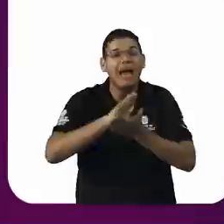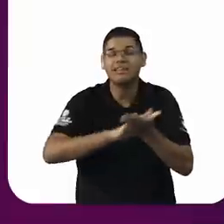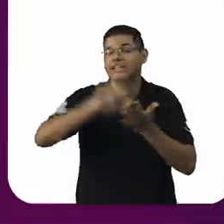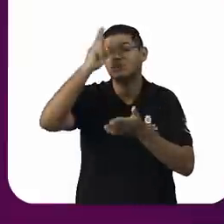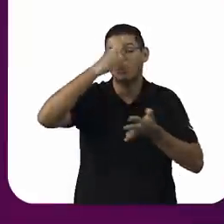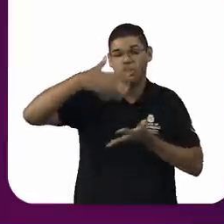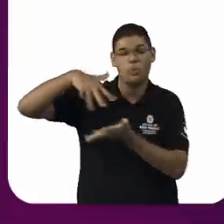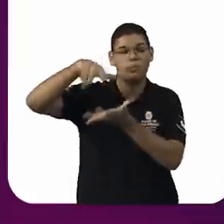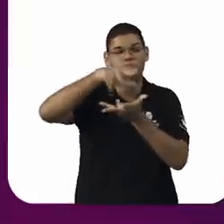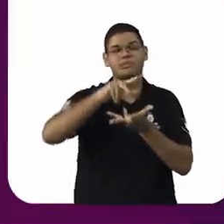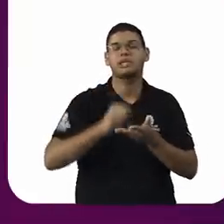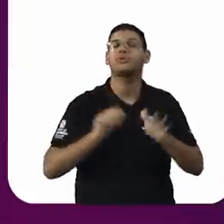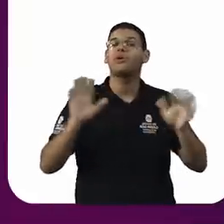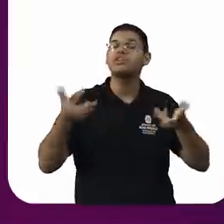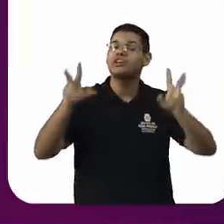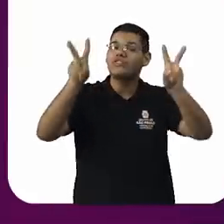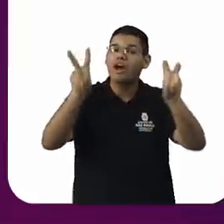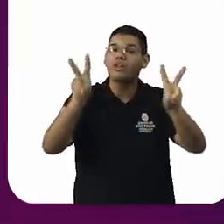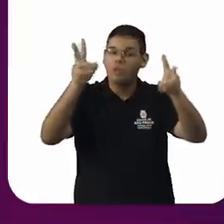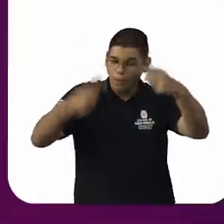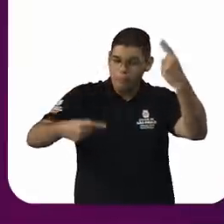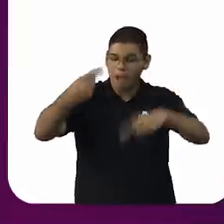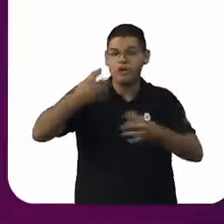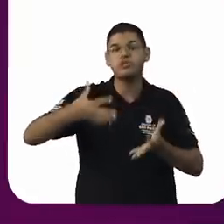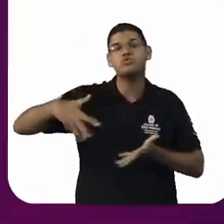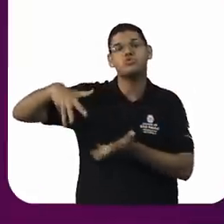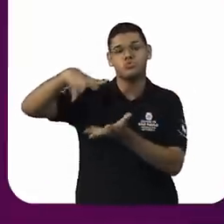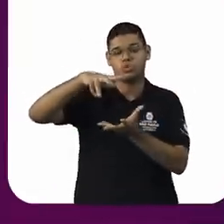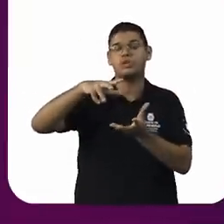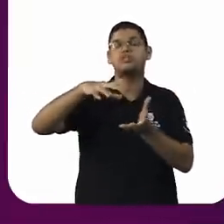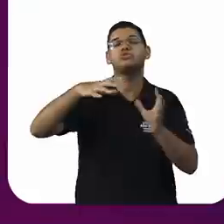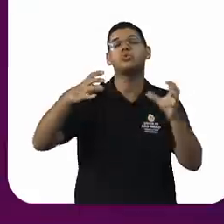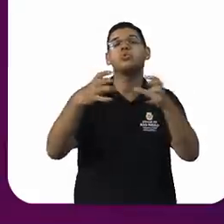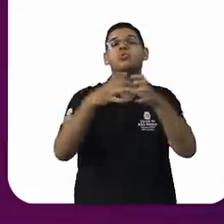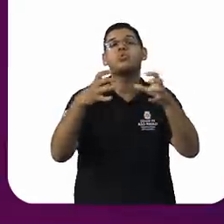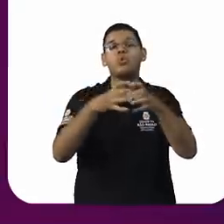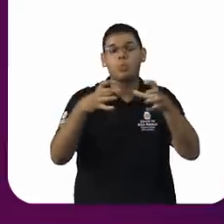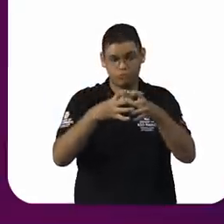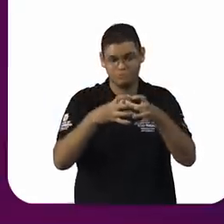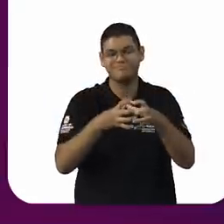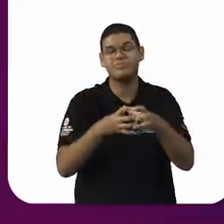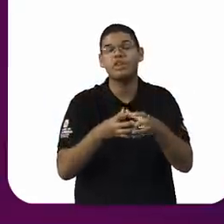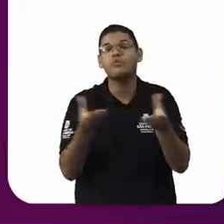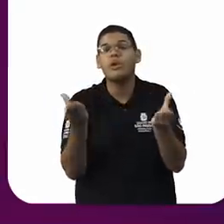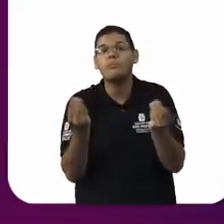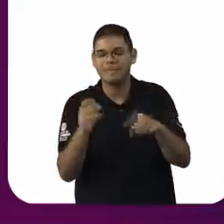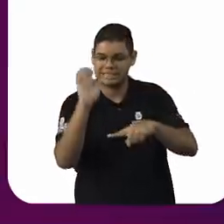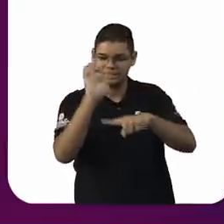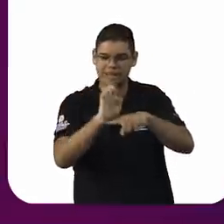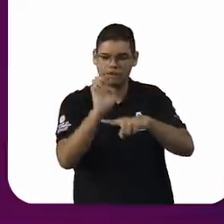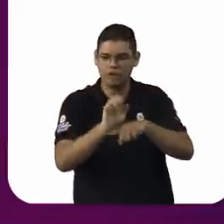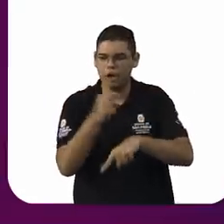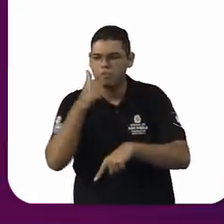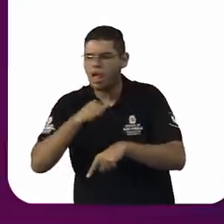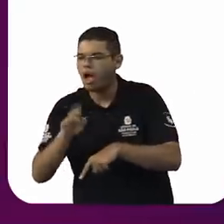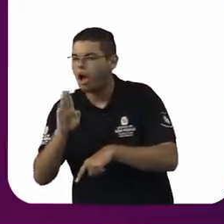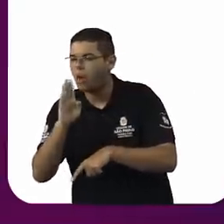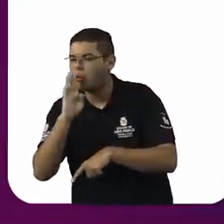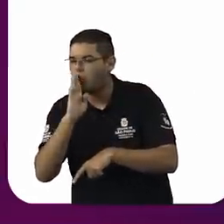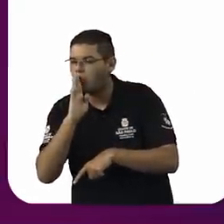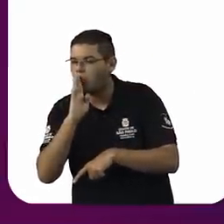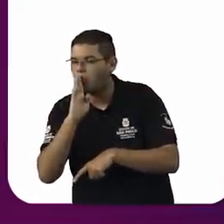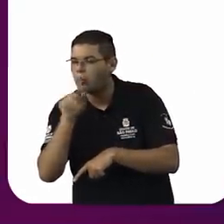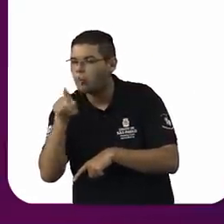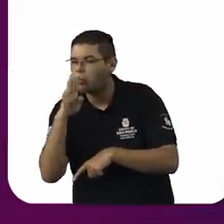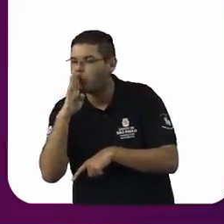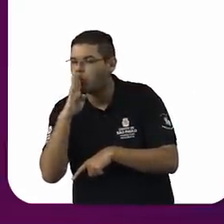foi historicamente silenciado pelo Estado, através de legislações impositivas que impuseram a exclusão das mulheres